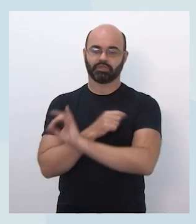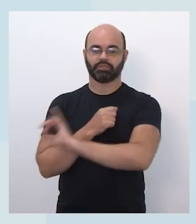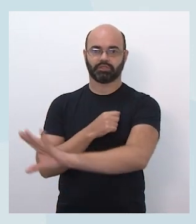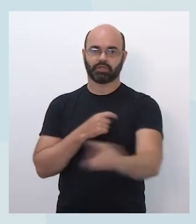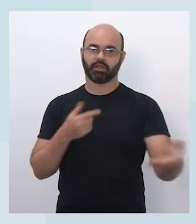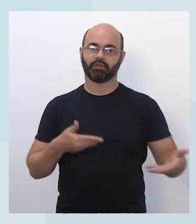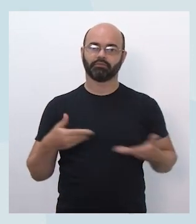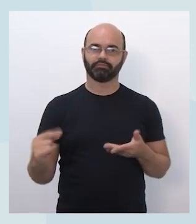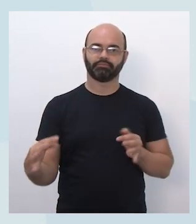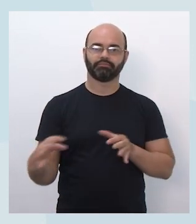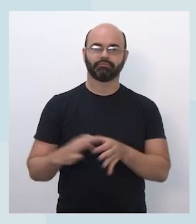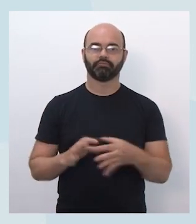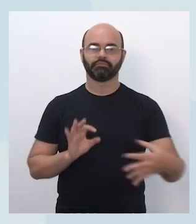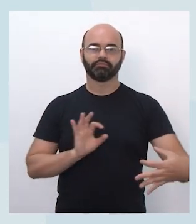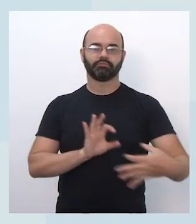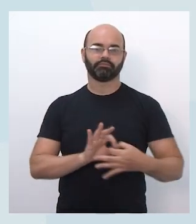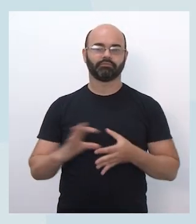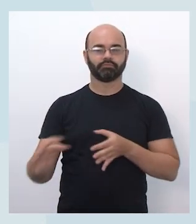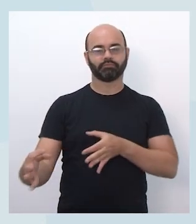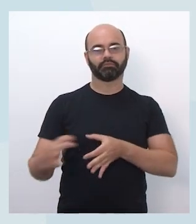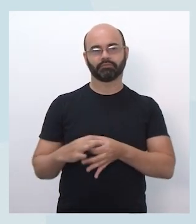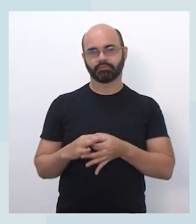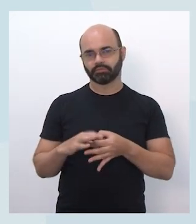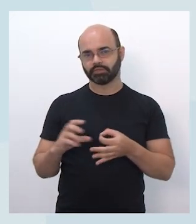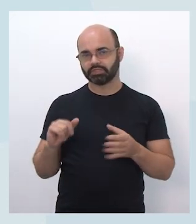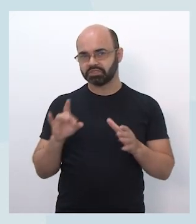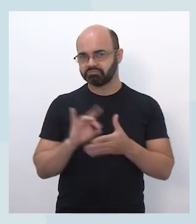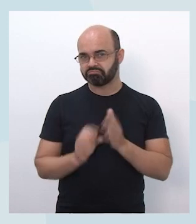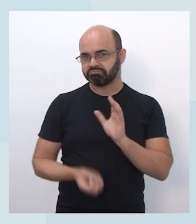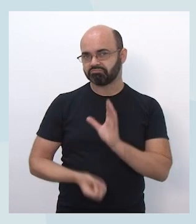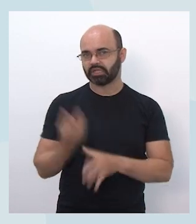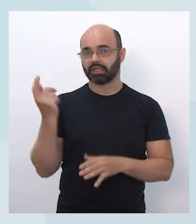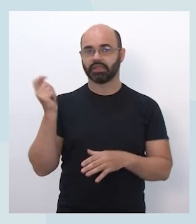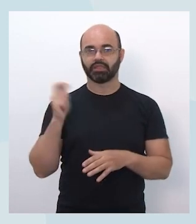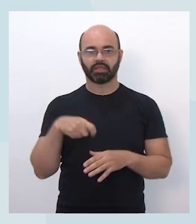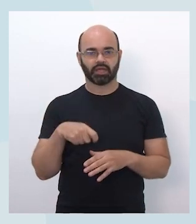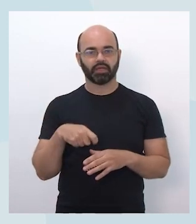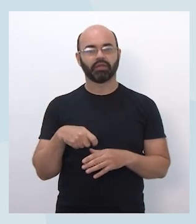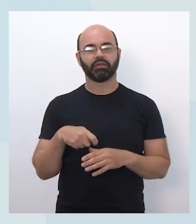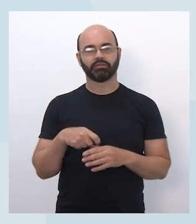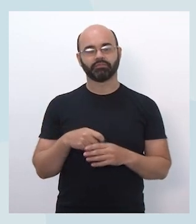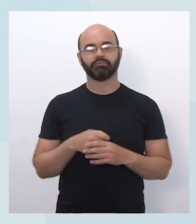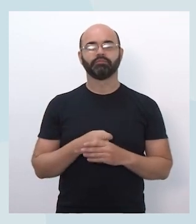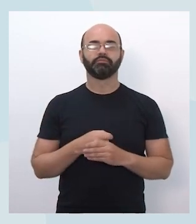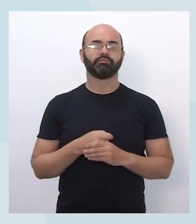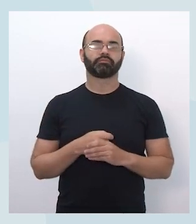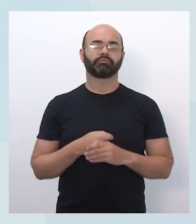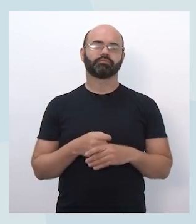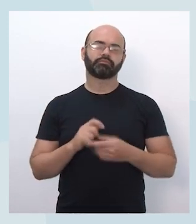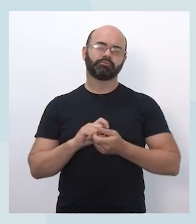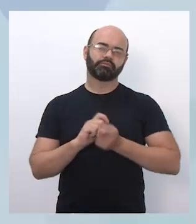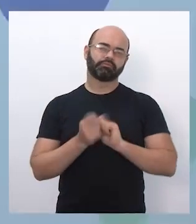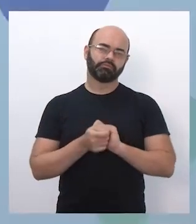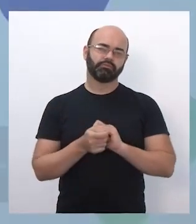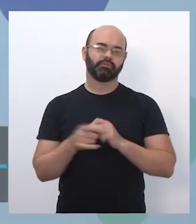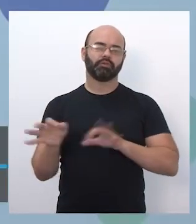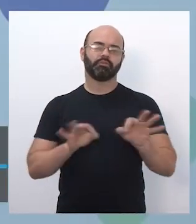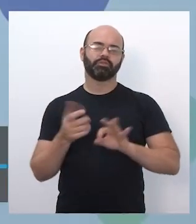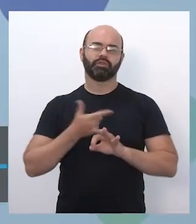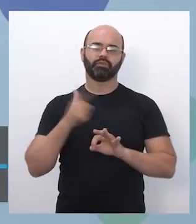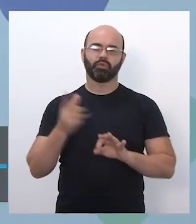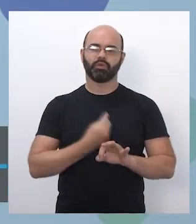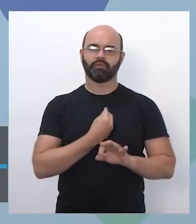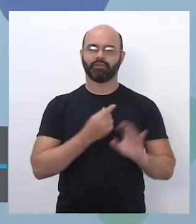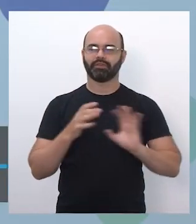são pessoais ou então tem algum caráter produtivo mesmo, podendo aí se adaptar aos diferentes projetos de